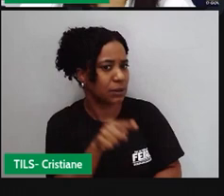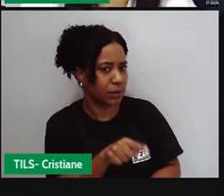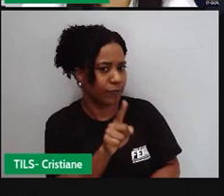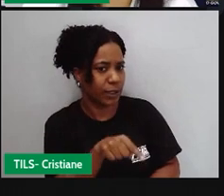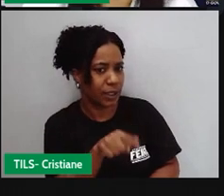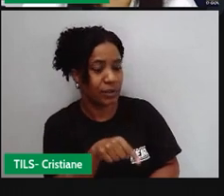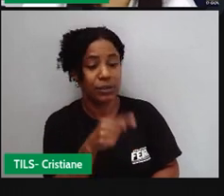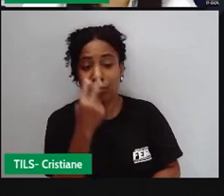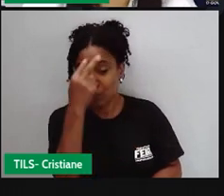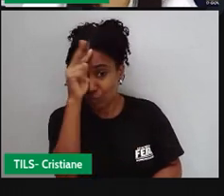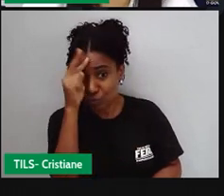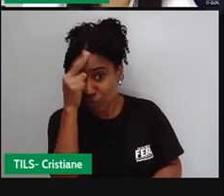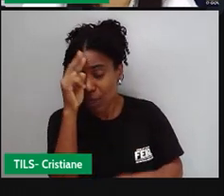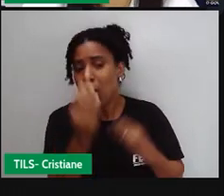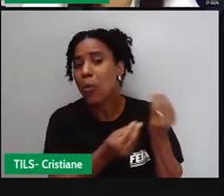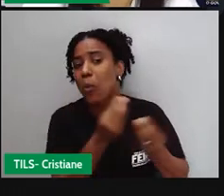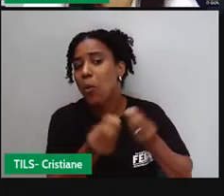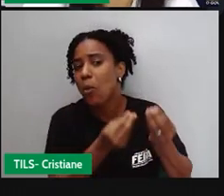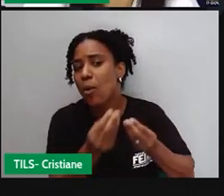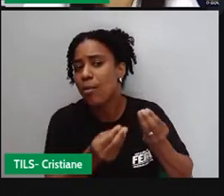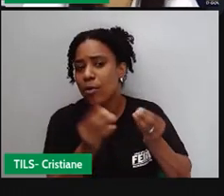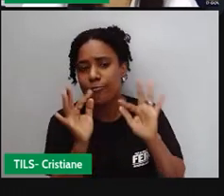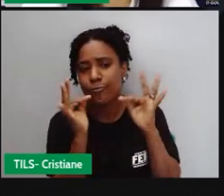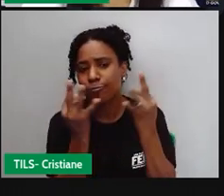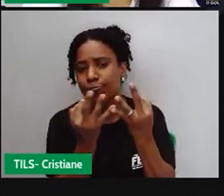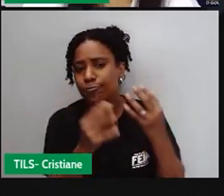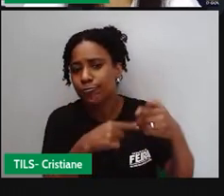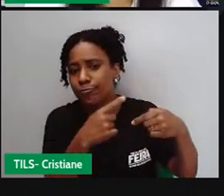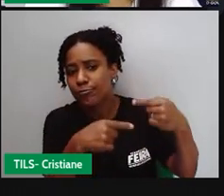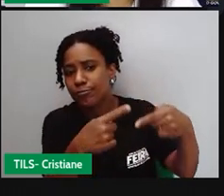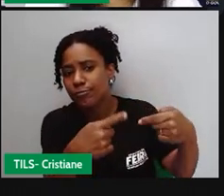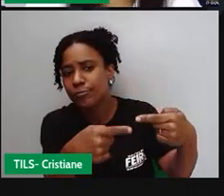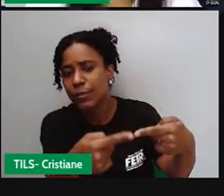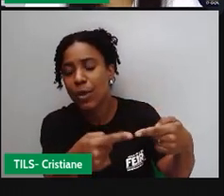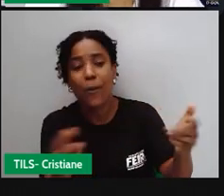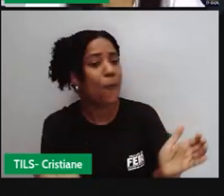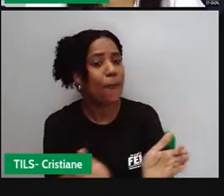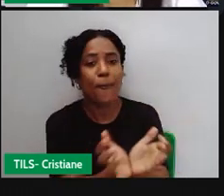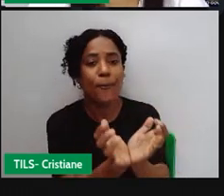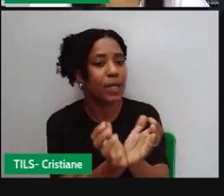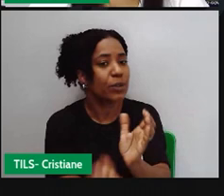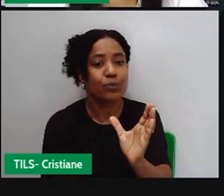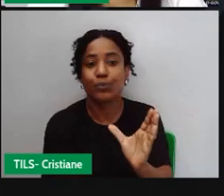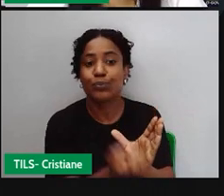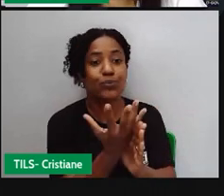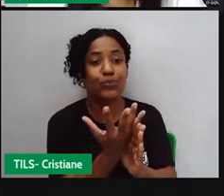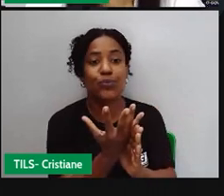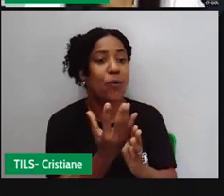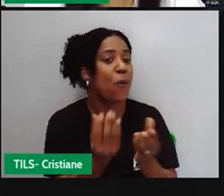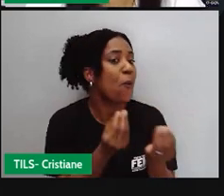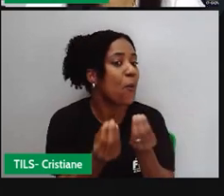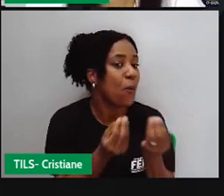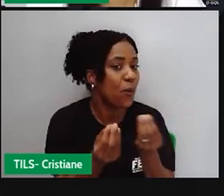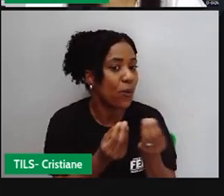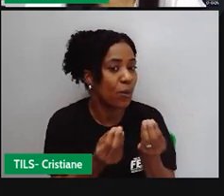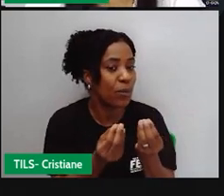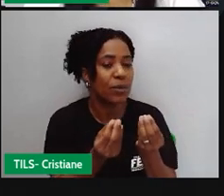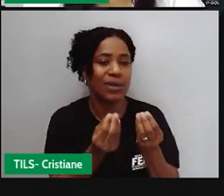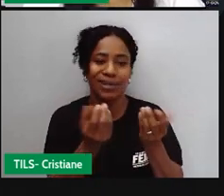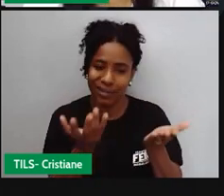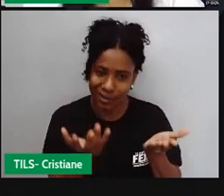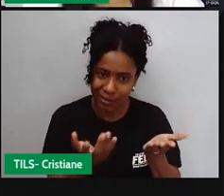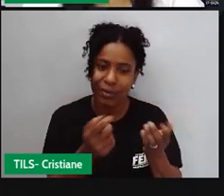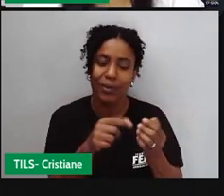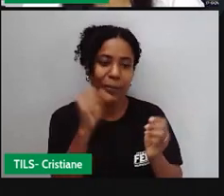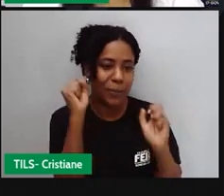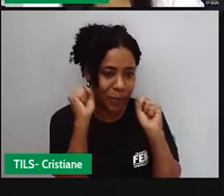a história de todo o processo de início daquela comunidade, para que a partir disso se reconheça